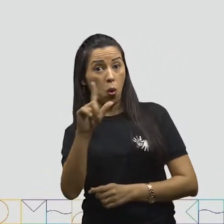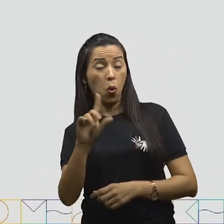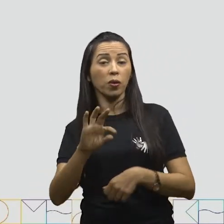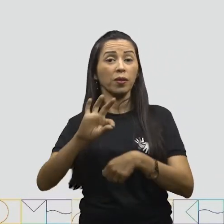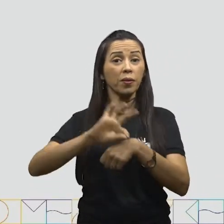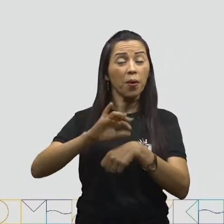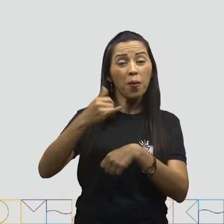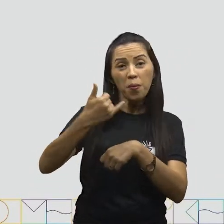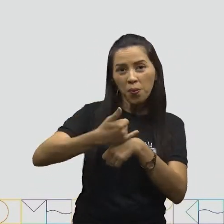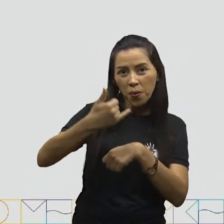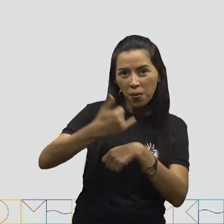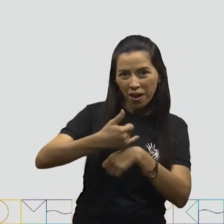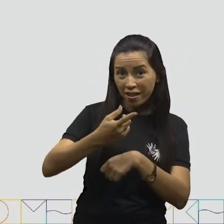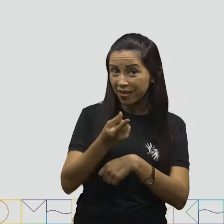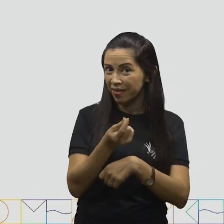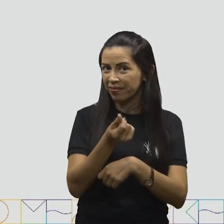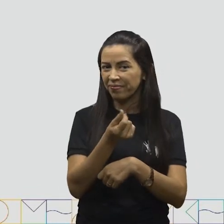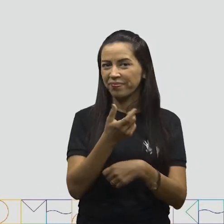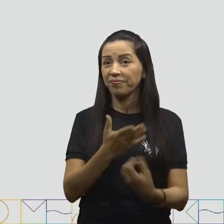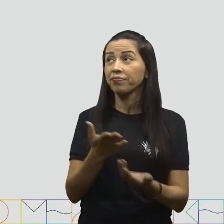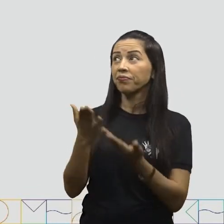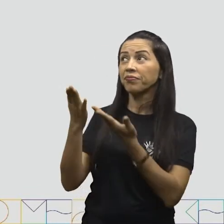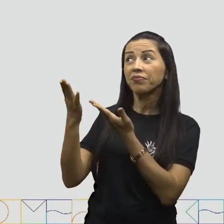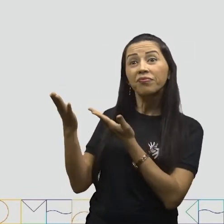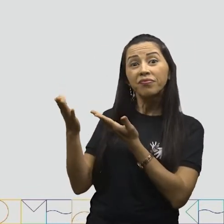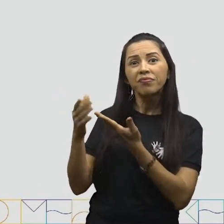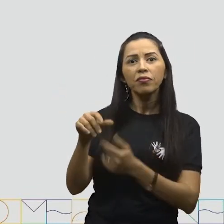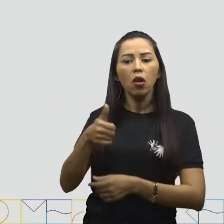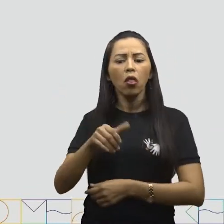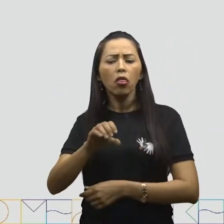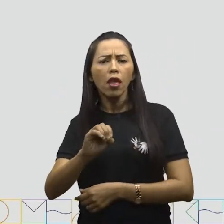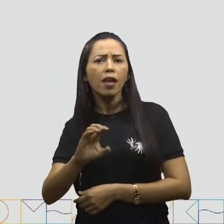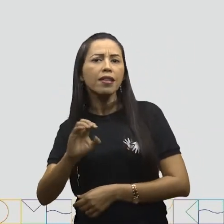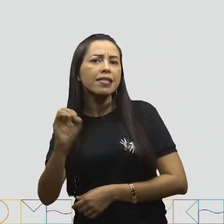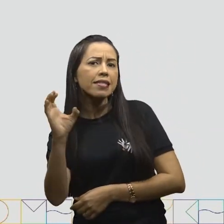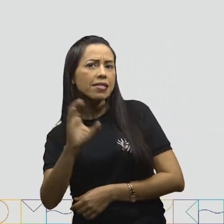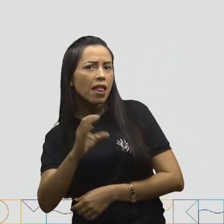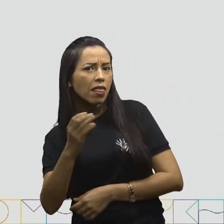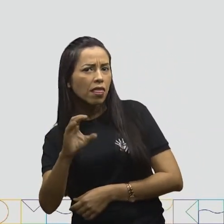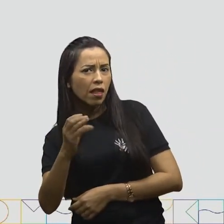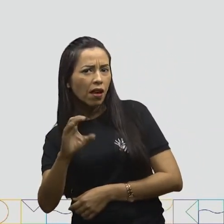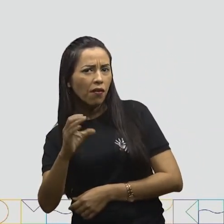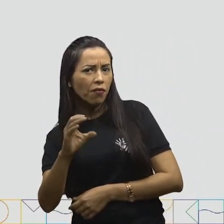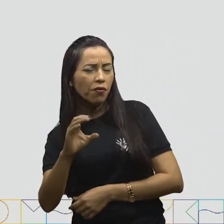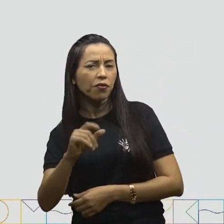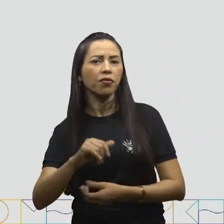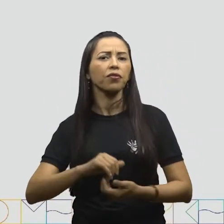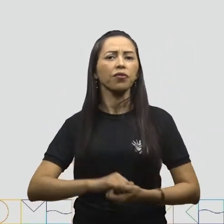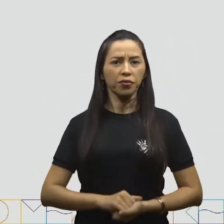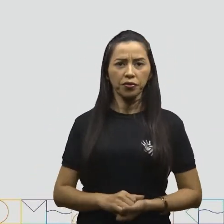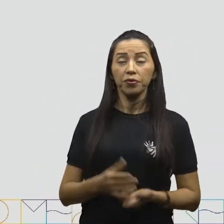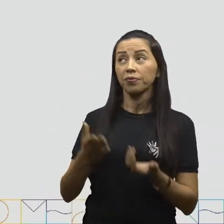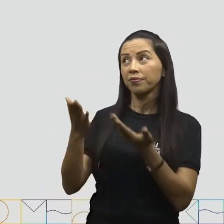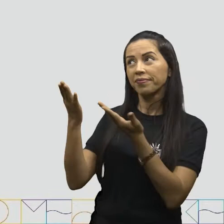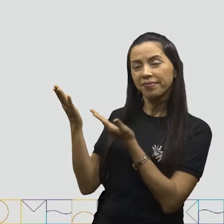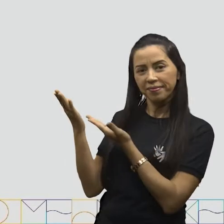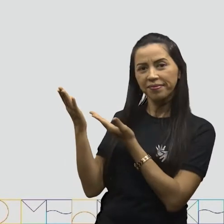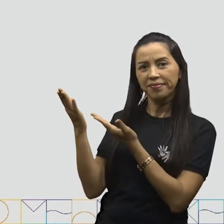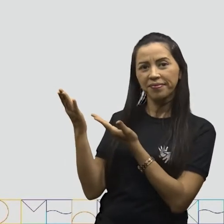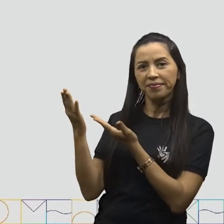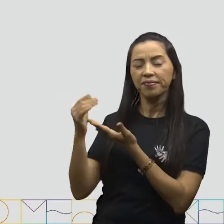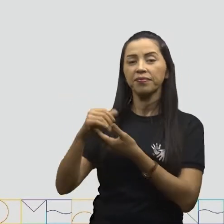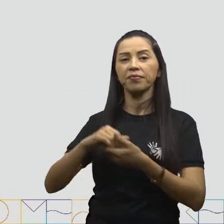moeda de dez centavos. Representamos dessa forma e escrevemos por extenso